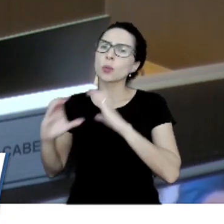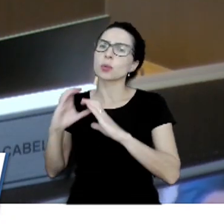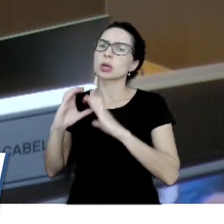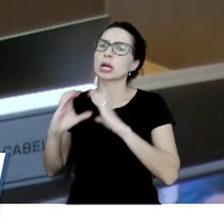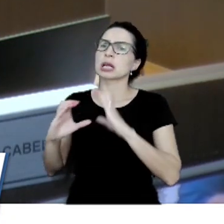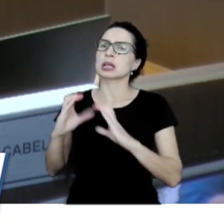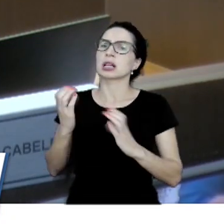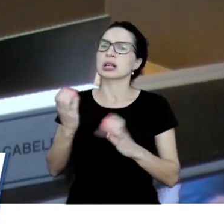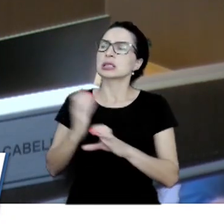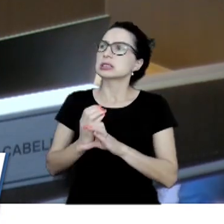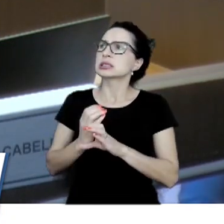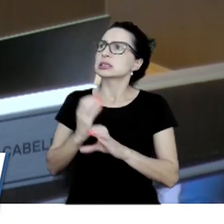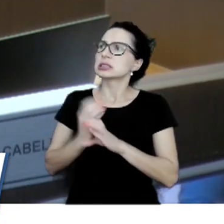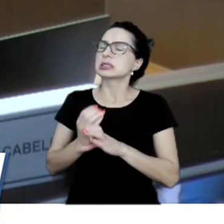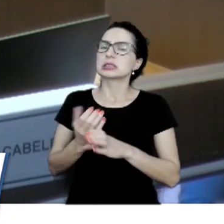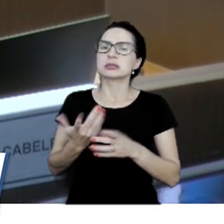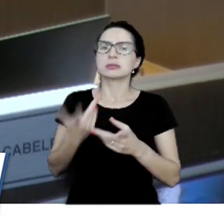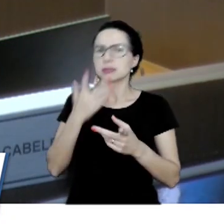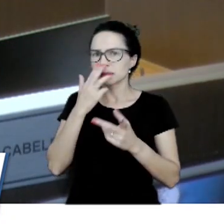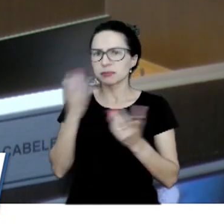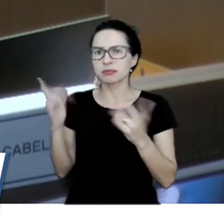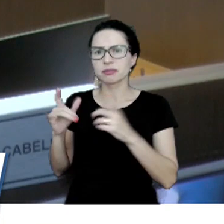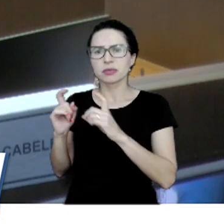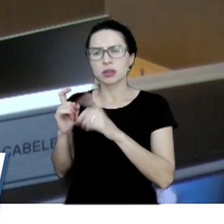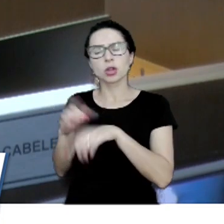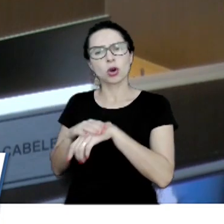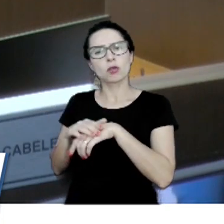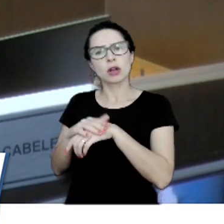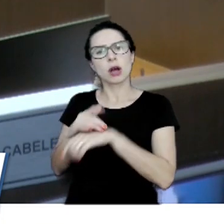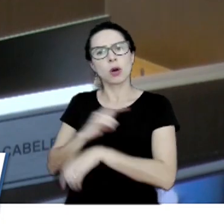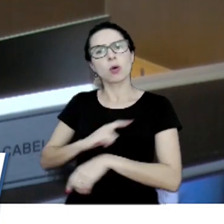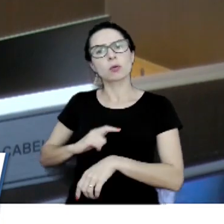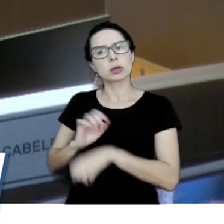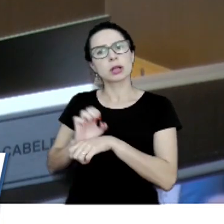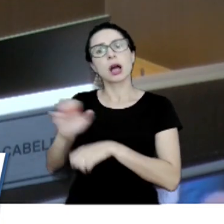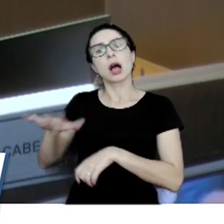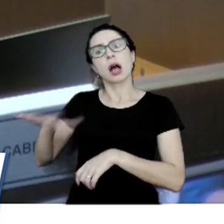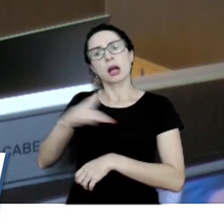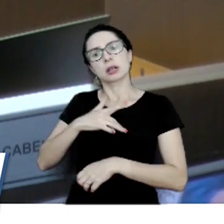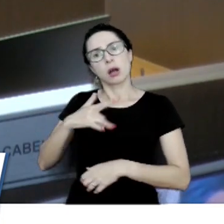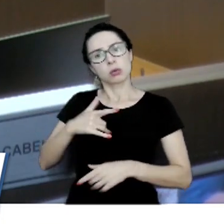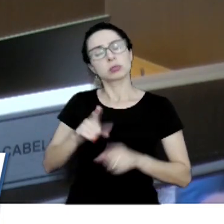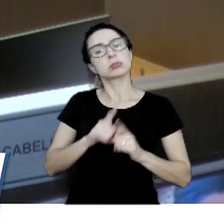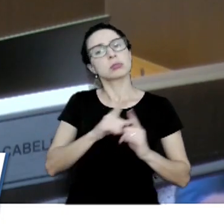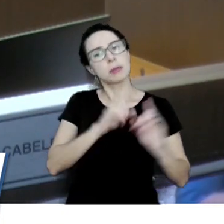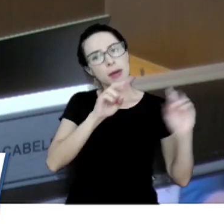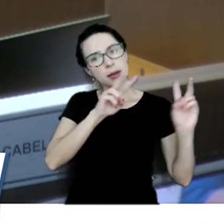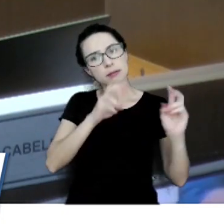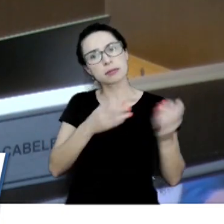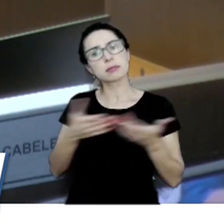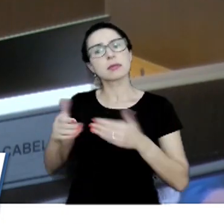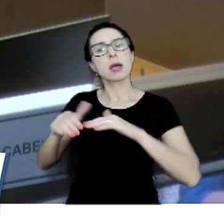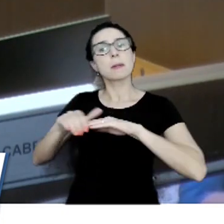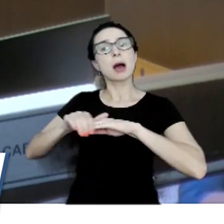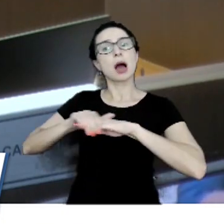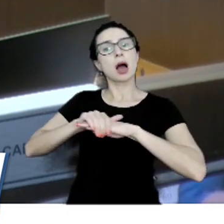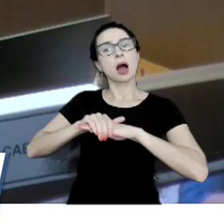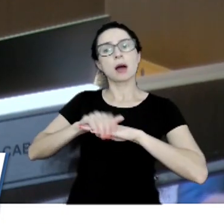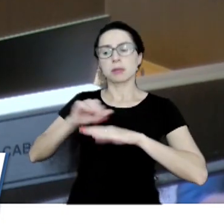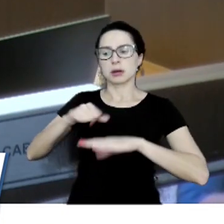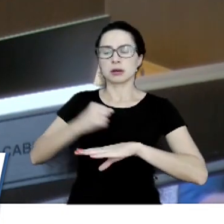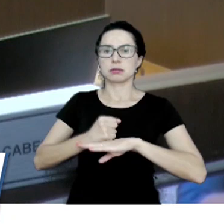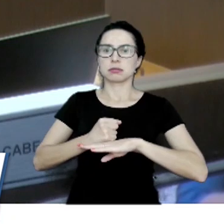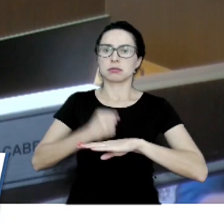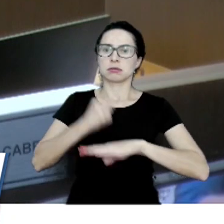reunião, inclusive nós vamos conversar com o Governo do Estado, a respeito da saúde, vão levar a respeito do calçado. Porque a cidade de Franca,